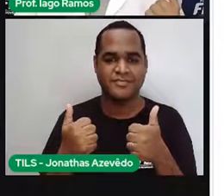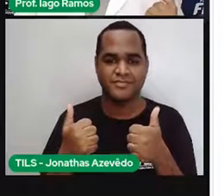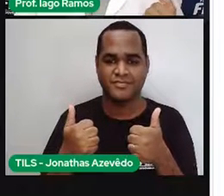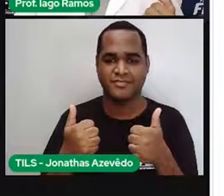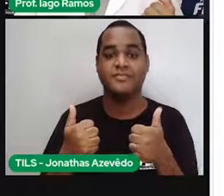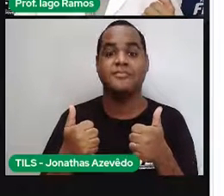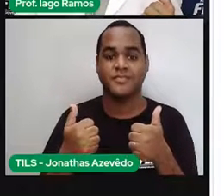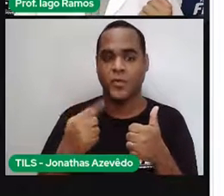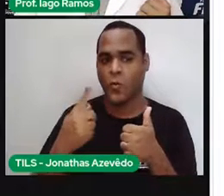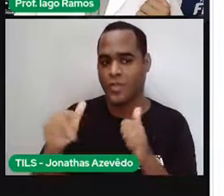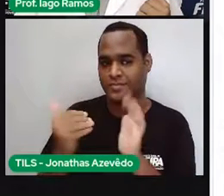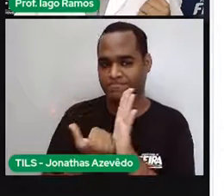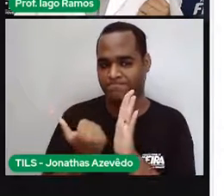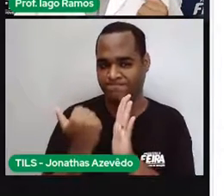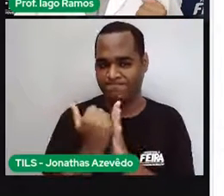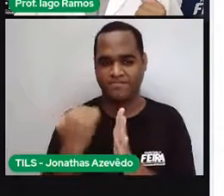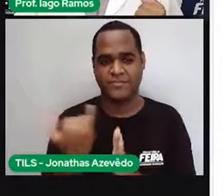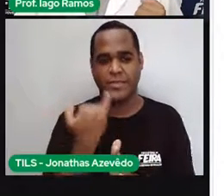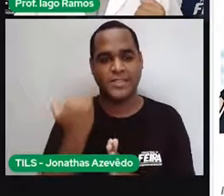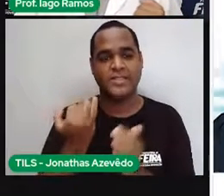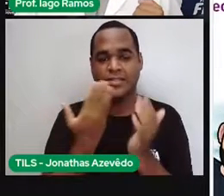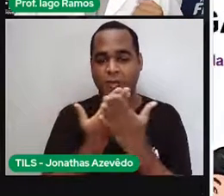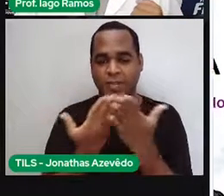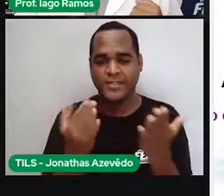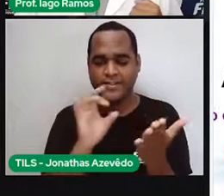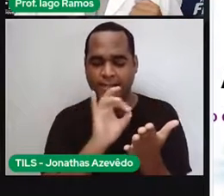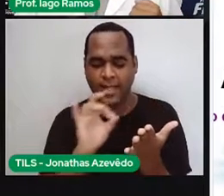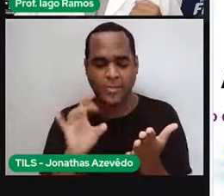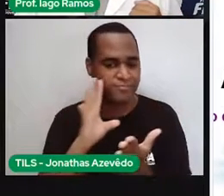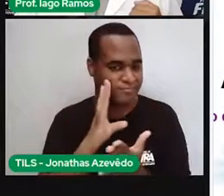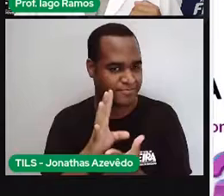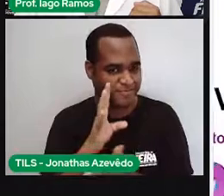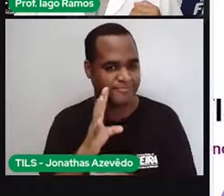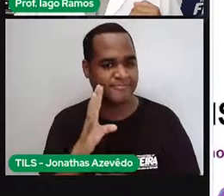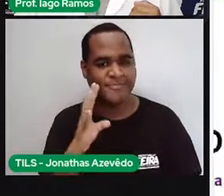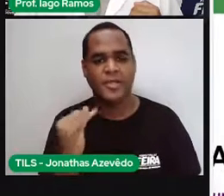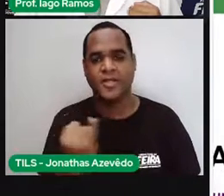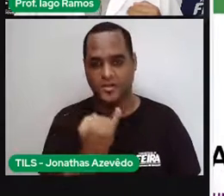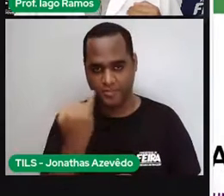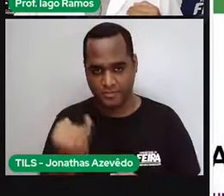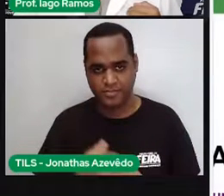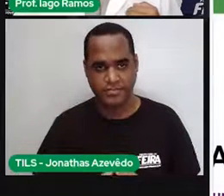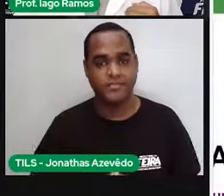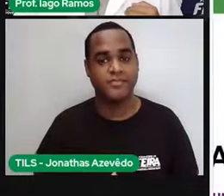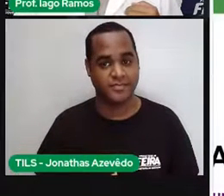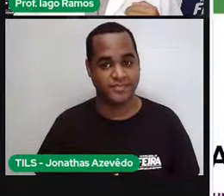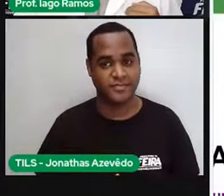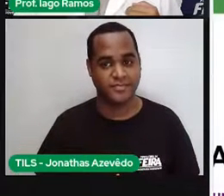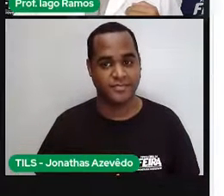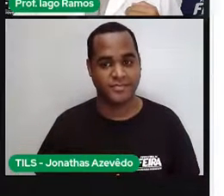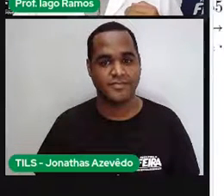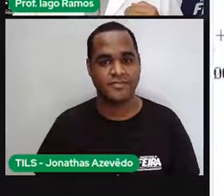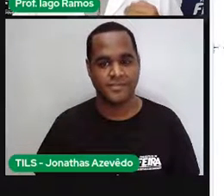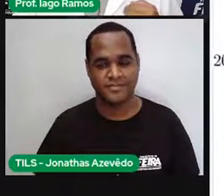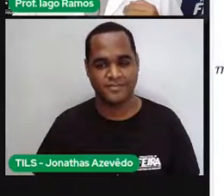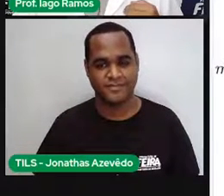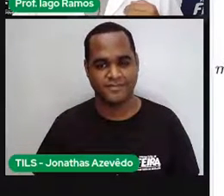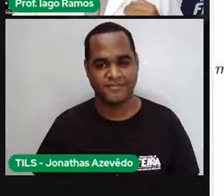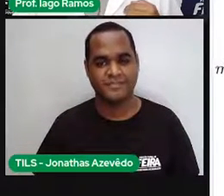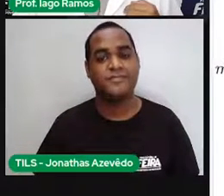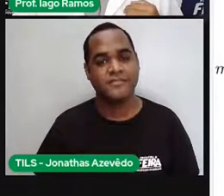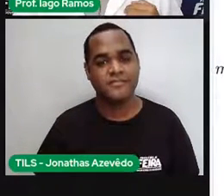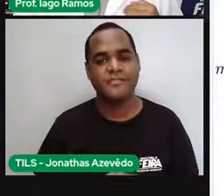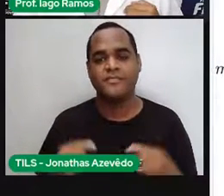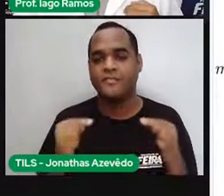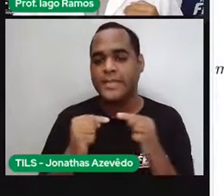porque tem mais coisa interessante aqui para a gente ver, tá bom? Claro, pensando no perímetro. Então,